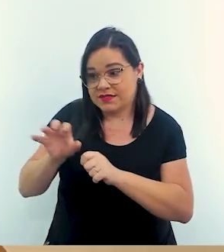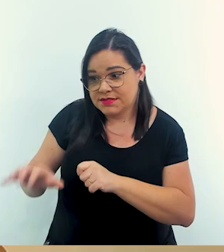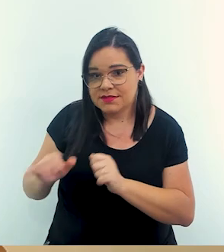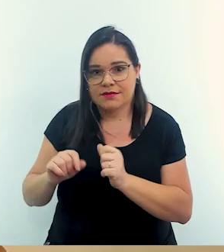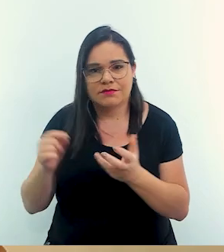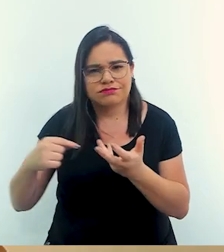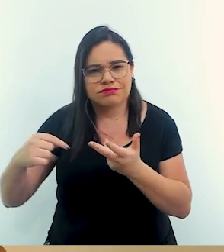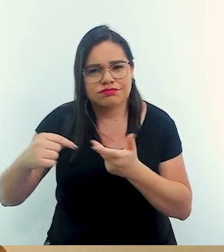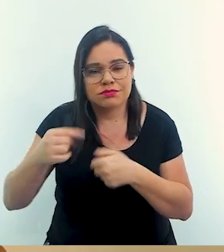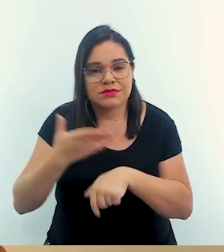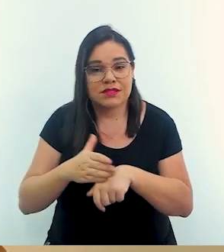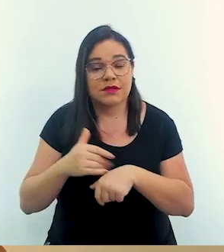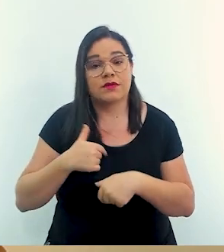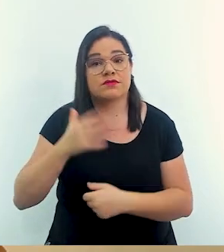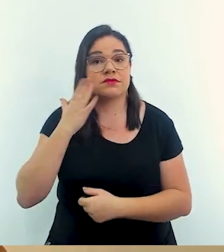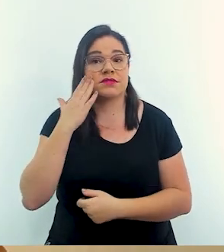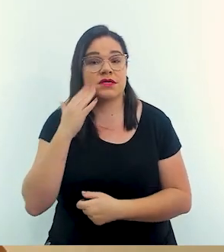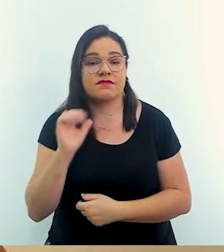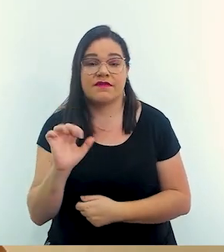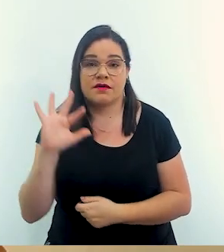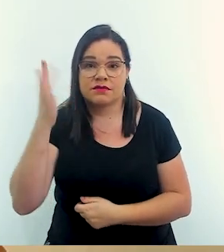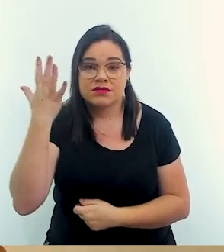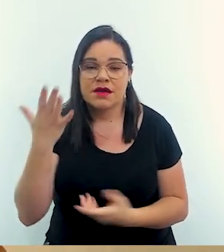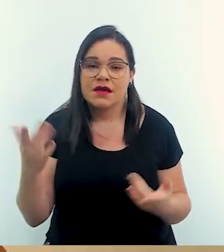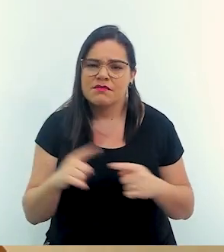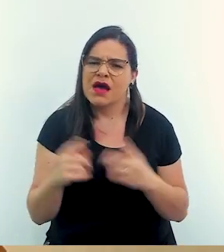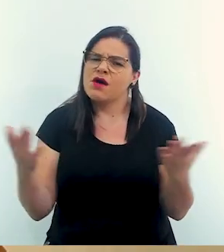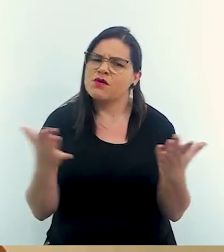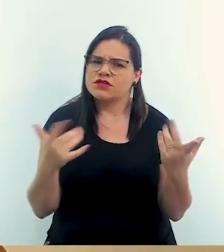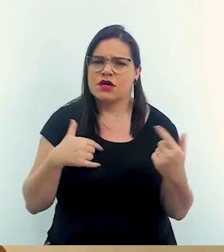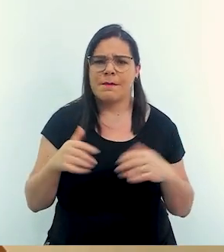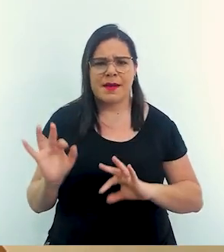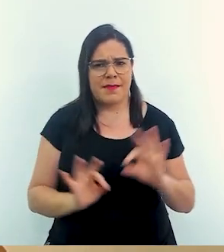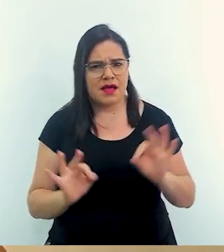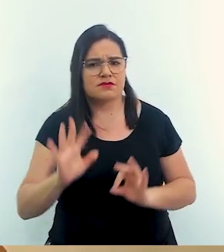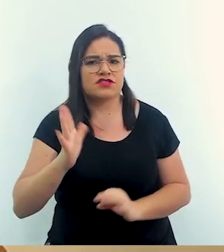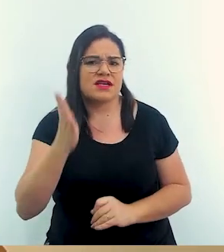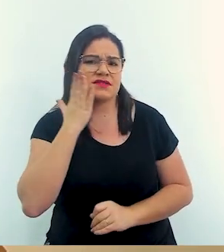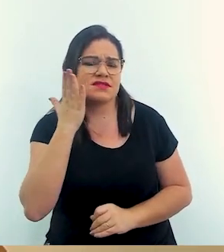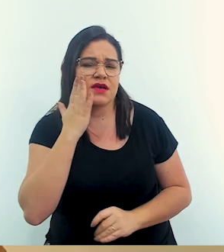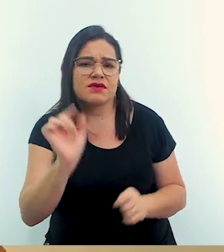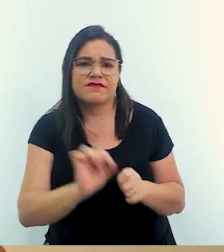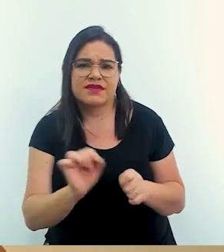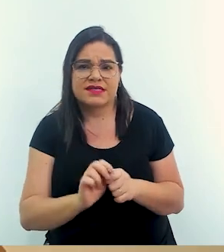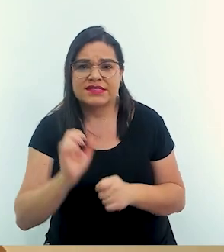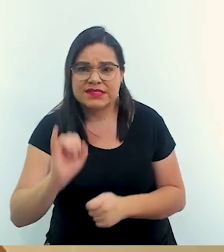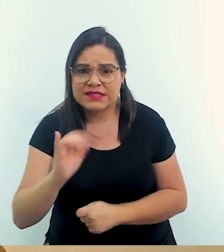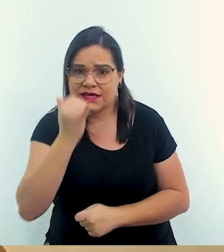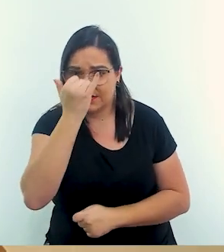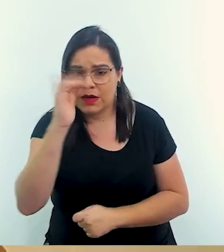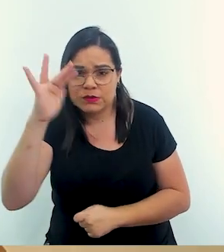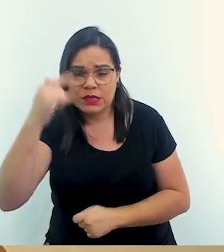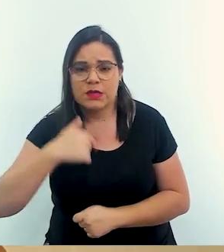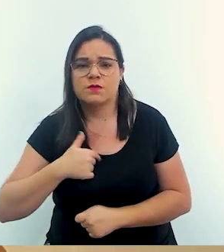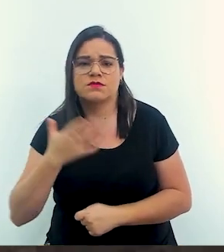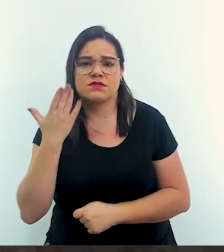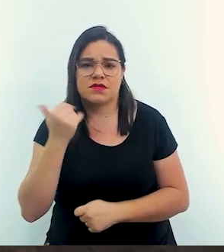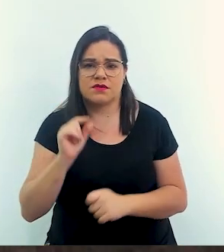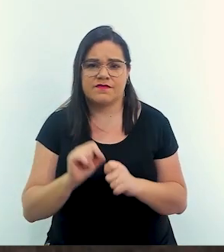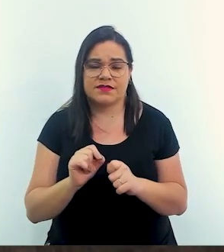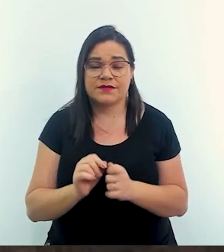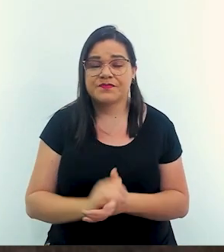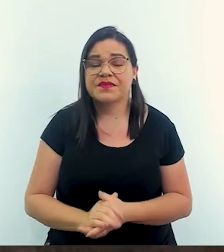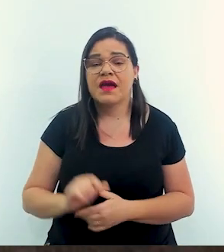então a pessoa fala assim olha eu sei que vai acontecer mas hoje eu estou capacitada pra responder a isso e quem são as